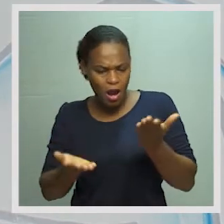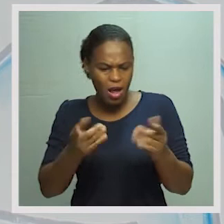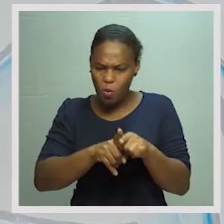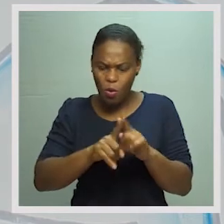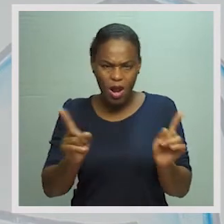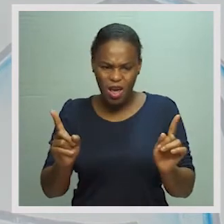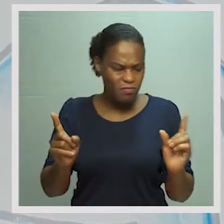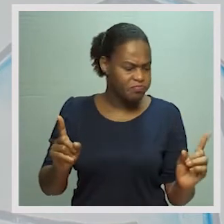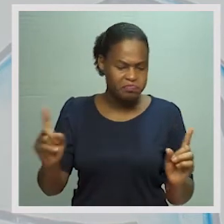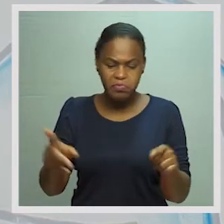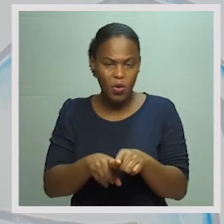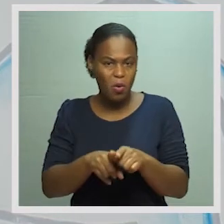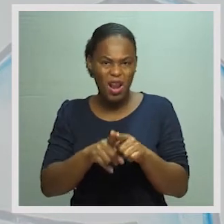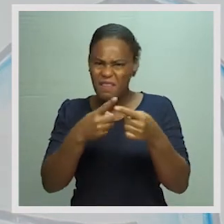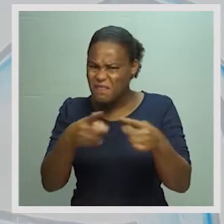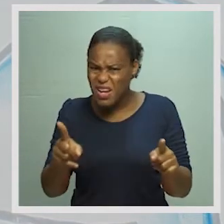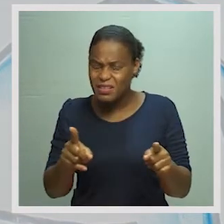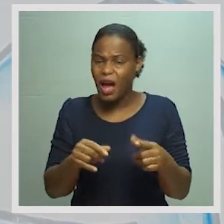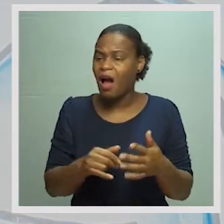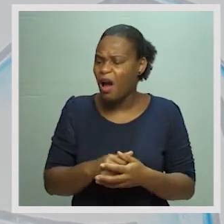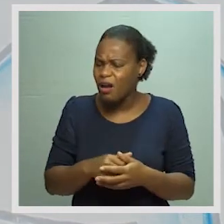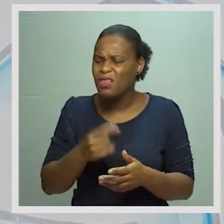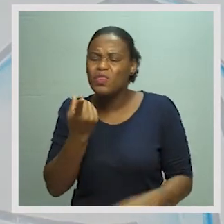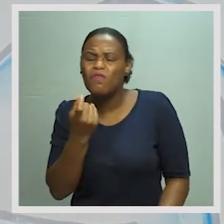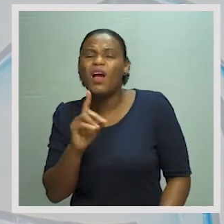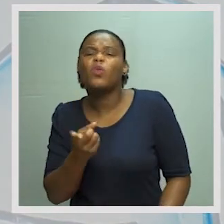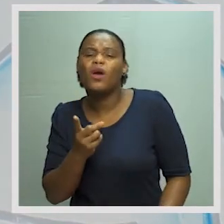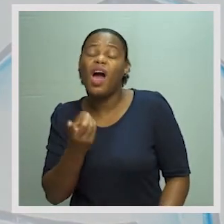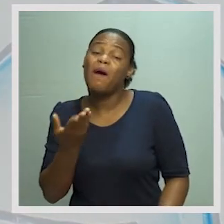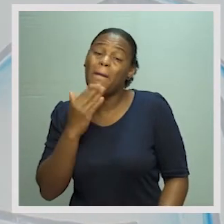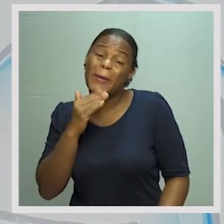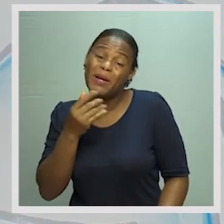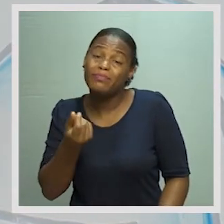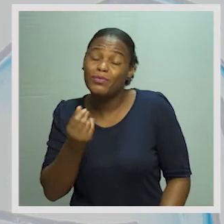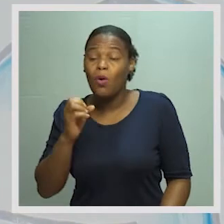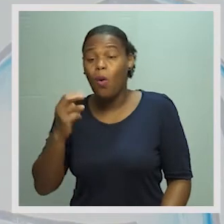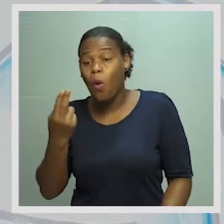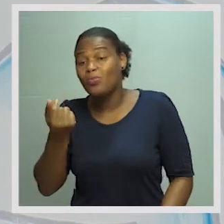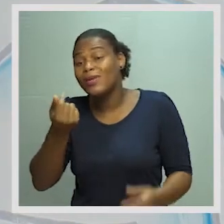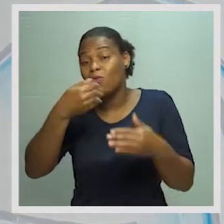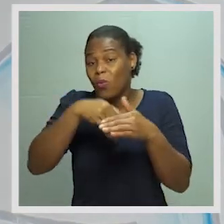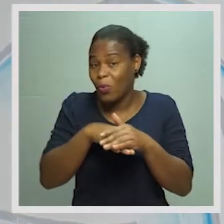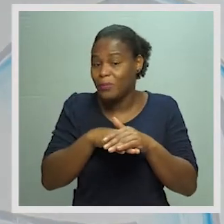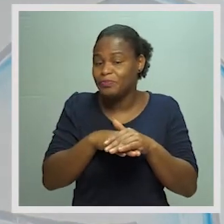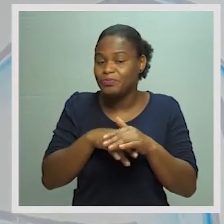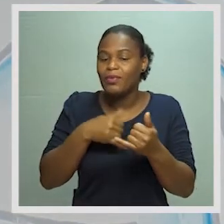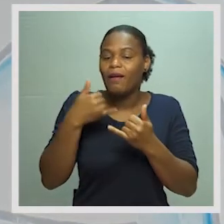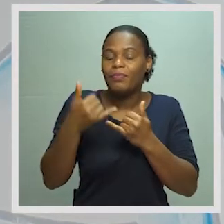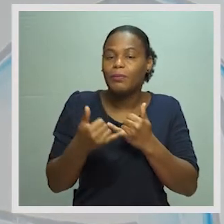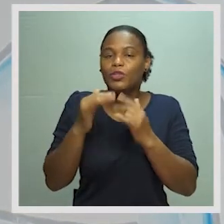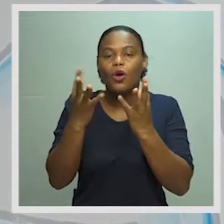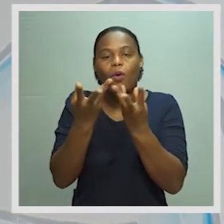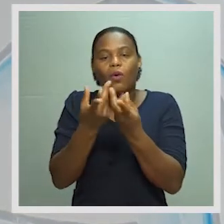dependendo de que lado falta, ou é empréstimo ou é um depósito. Depois, vocês vão fazer